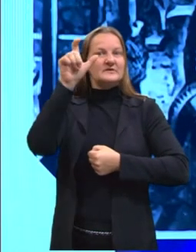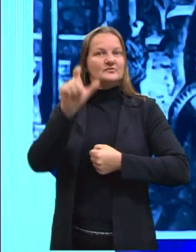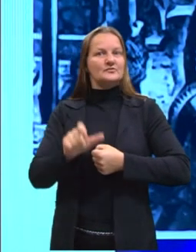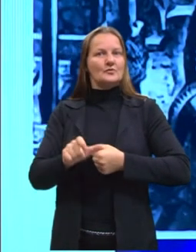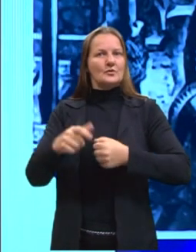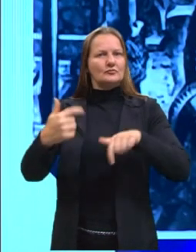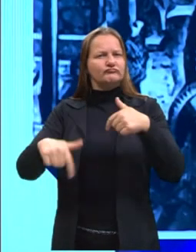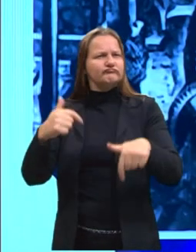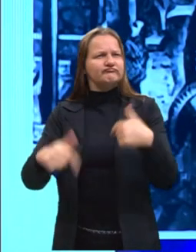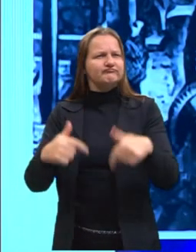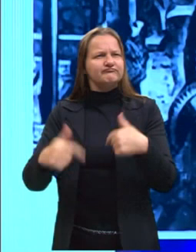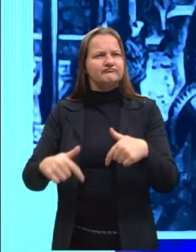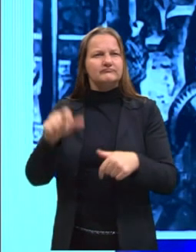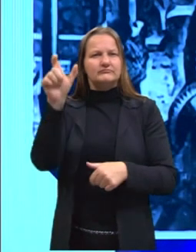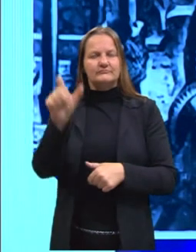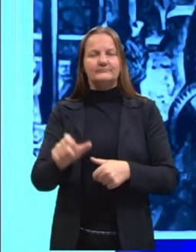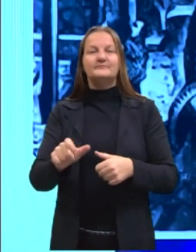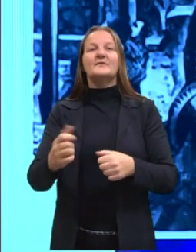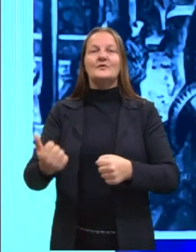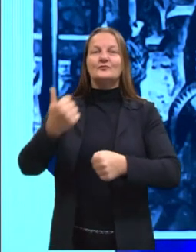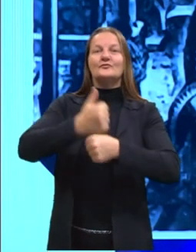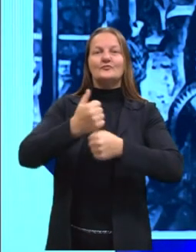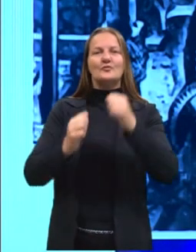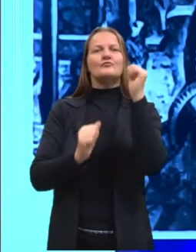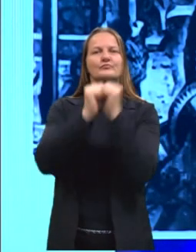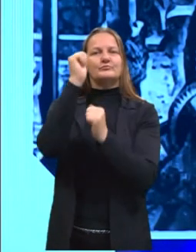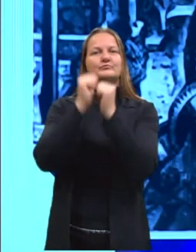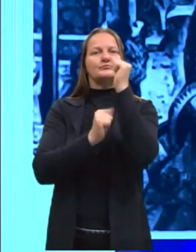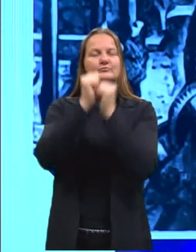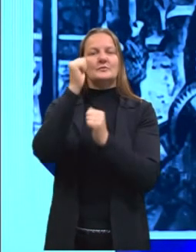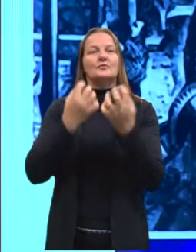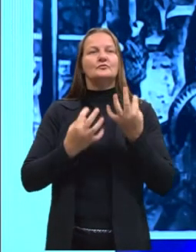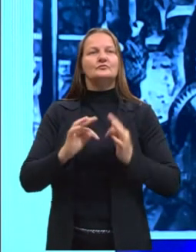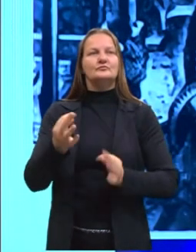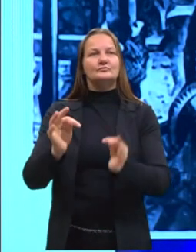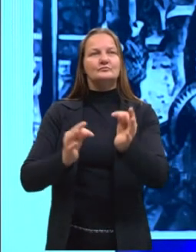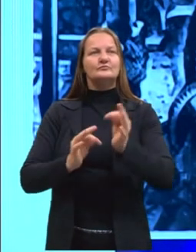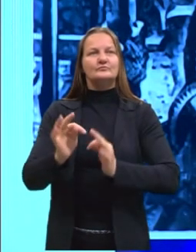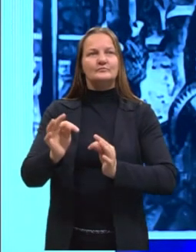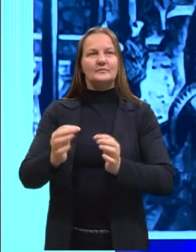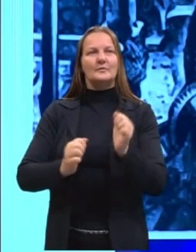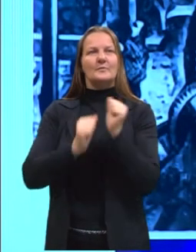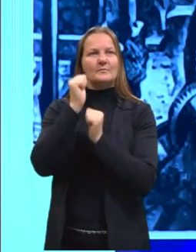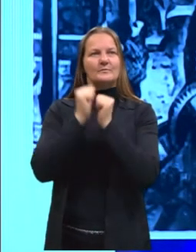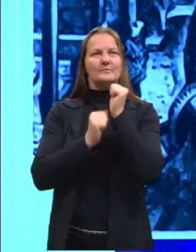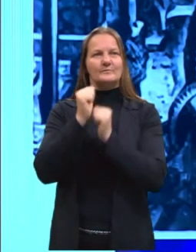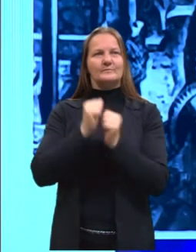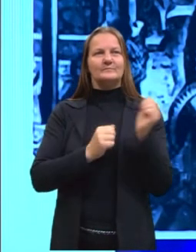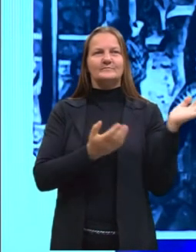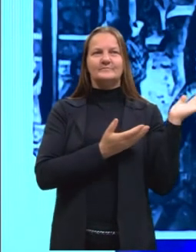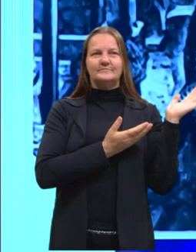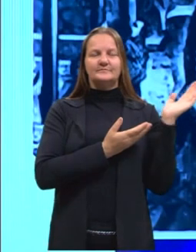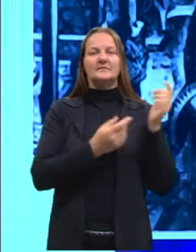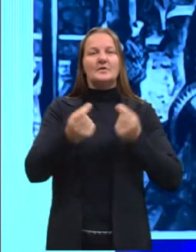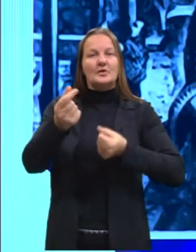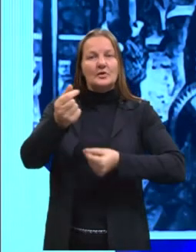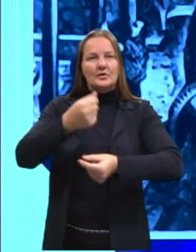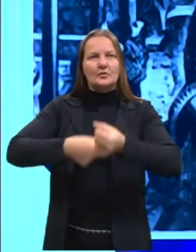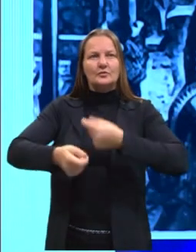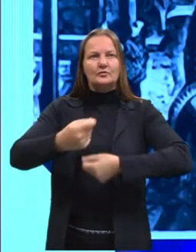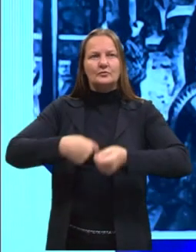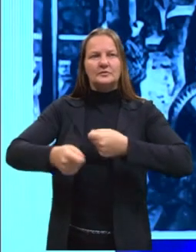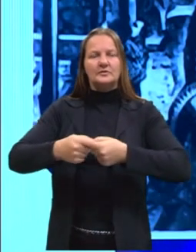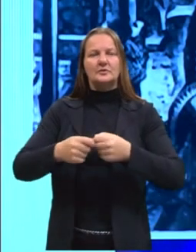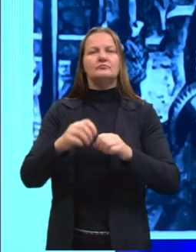era manual, para uma mão de obra mais técnica, mais de máquinas. Então a economia passou da